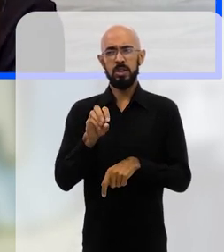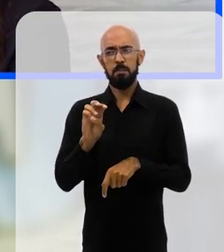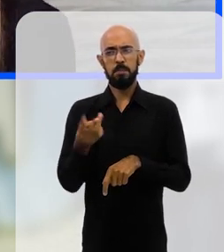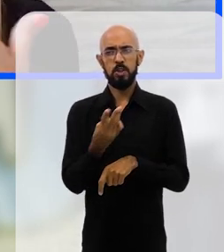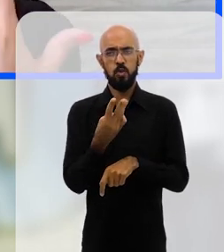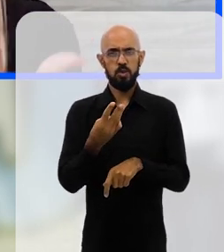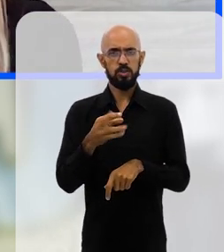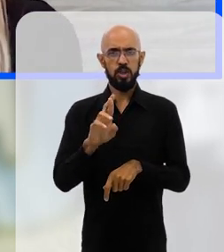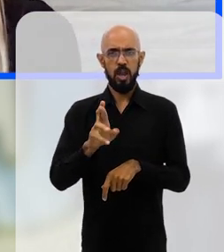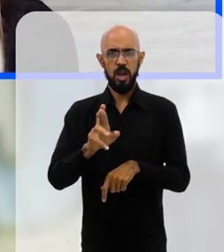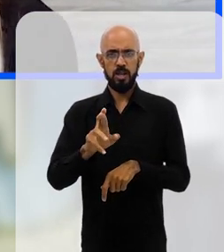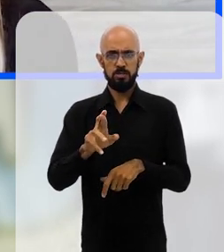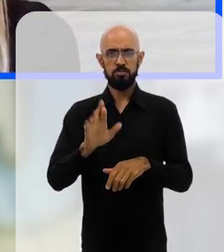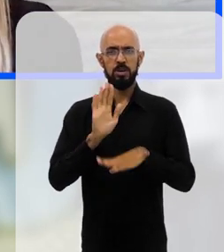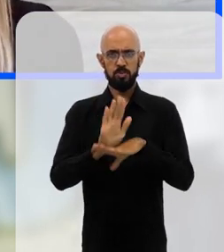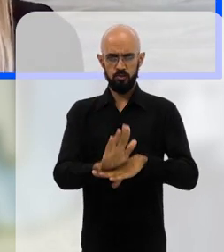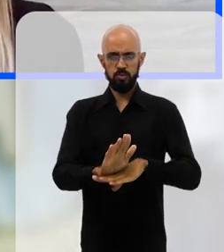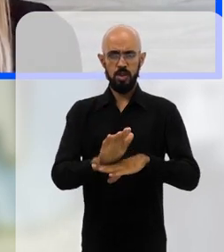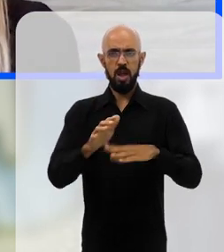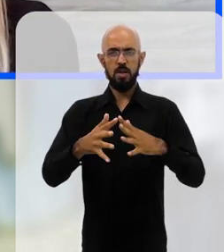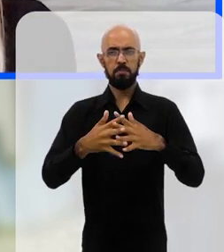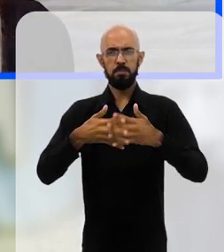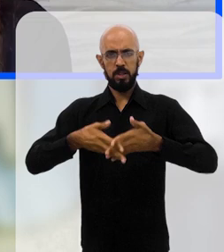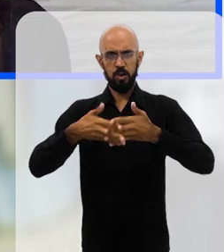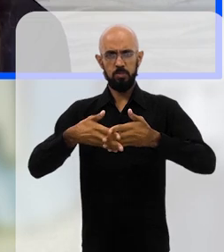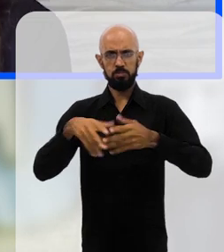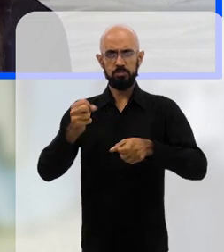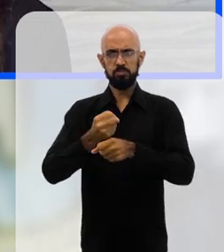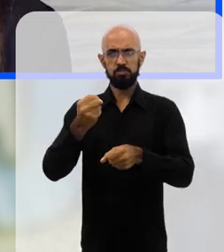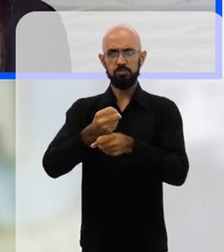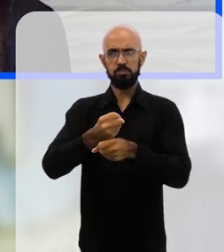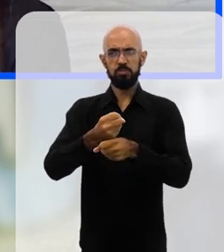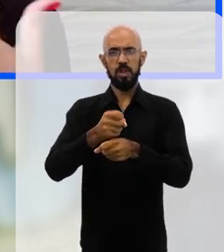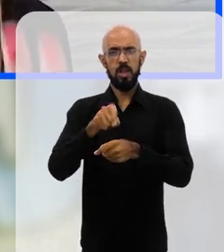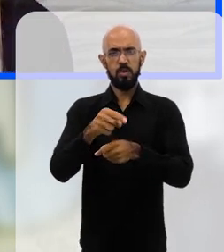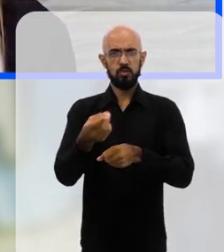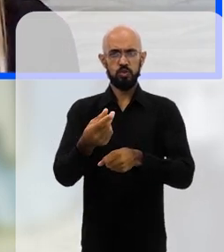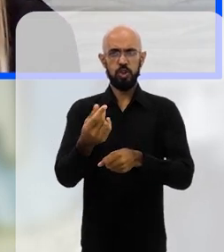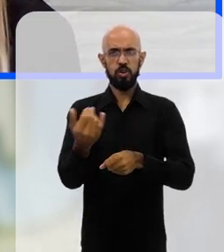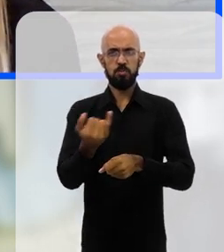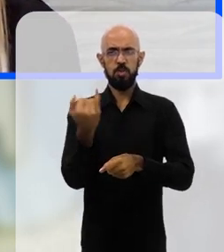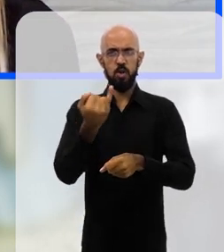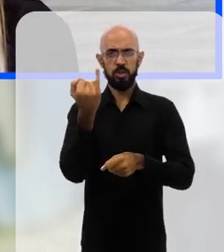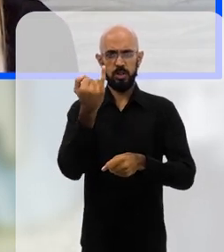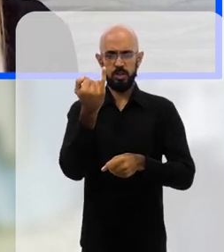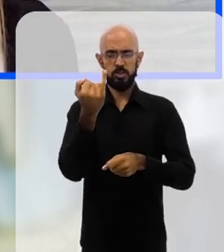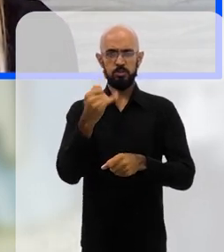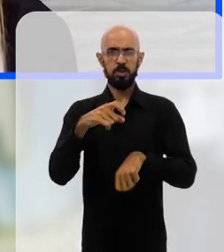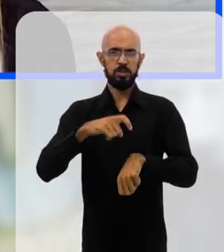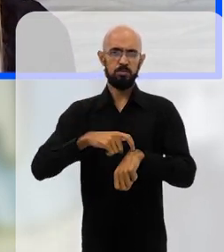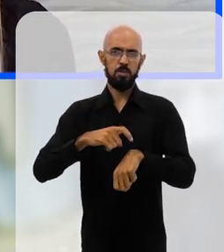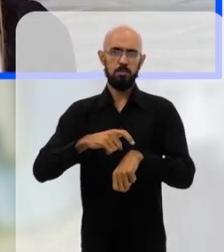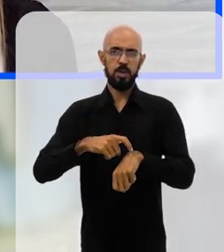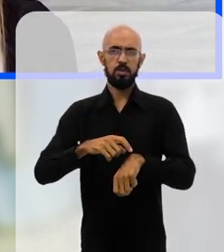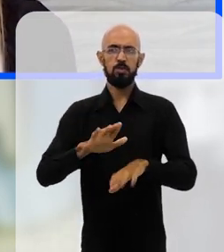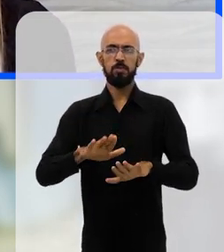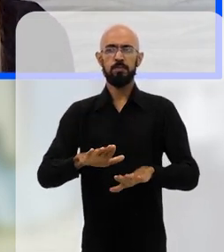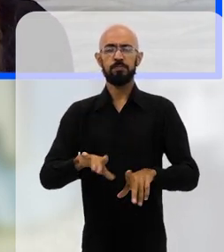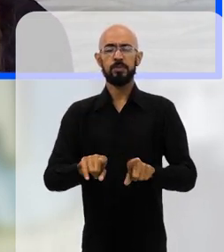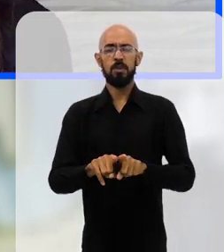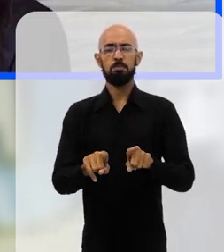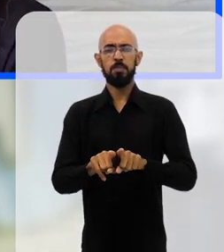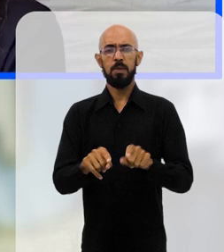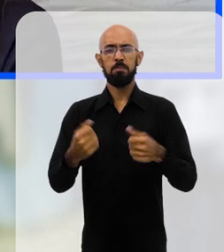de reais para ajudar na reconstrução de Petrópolis, é um dinheiro realmente muito importante para esse